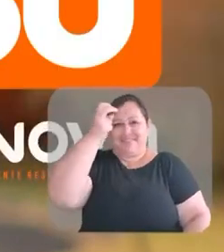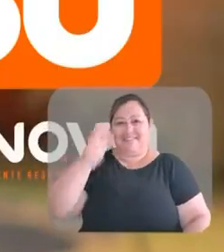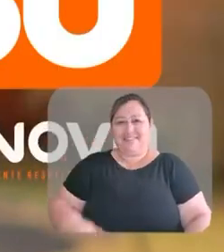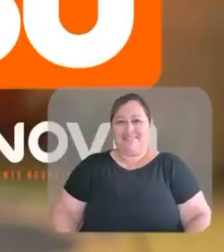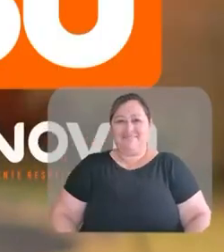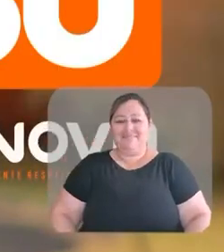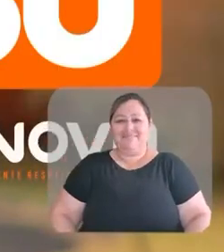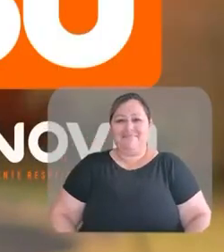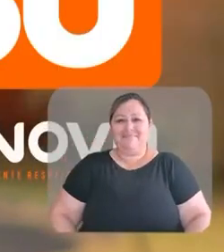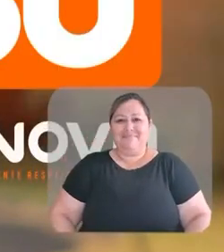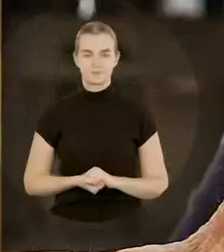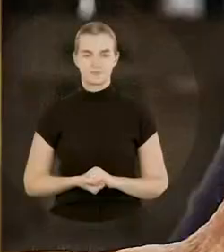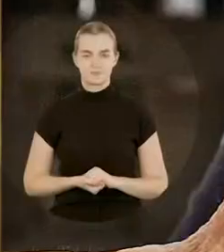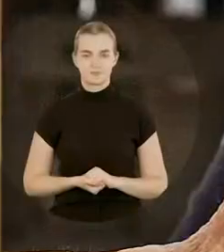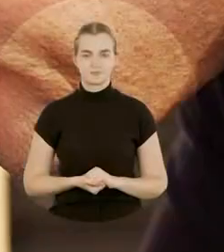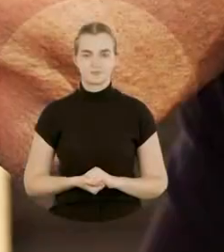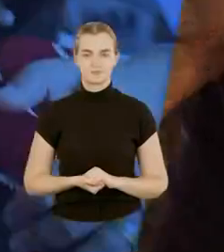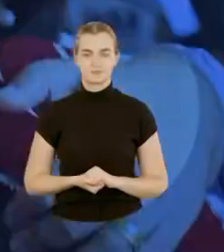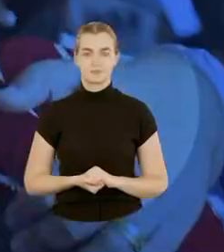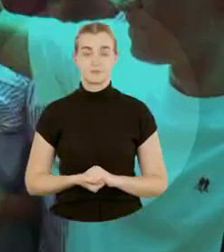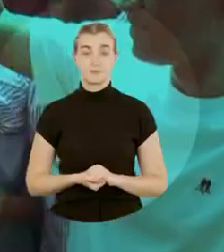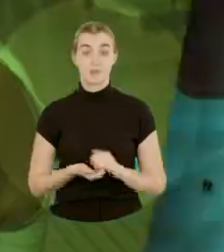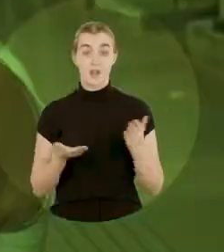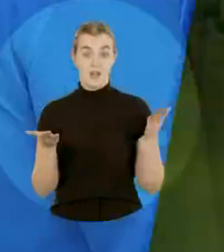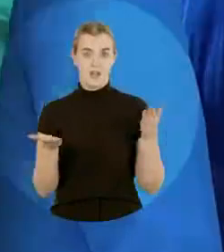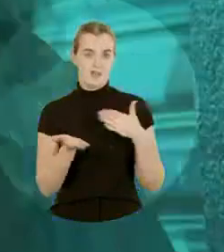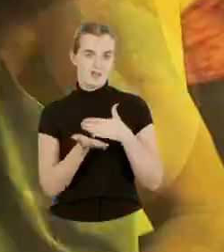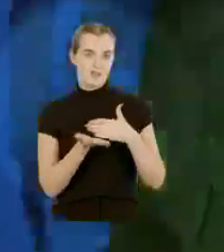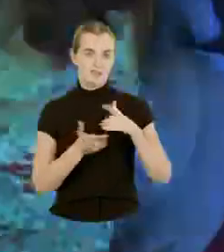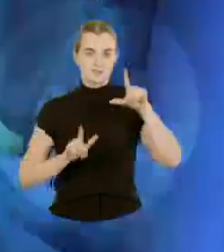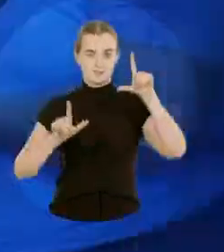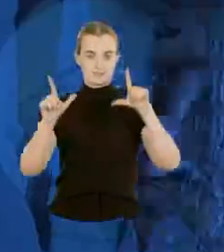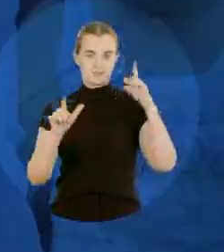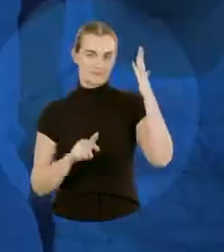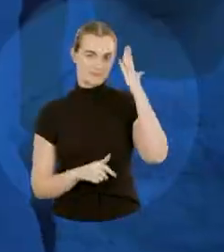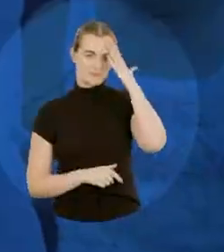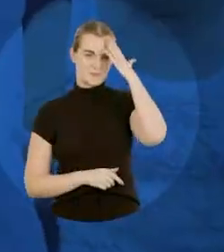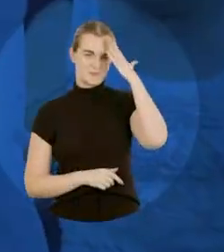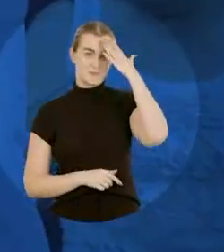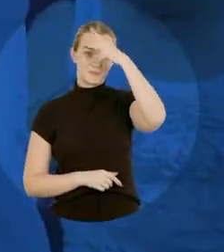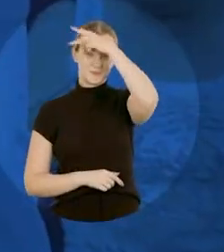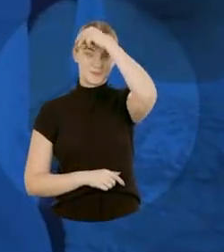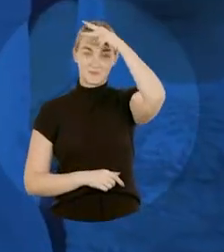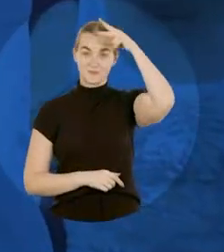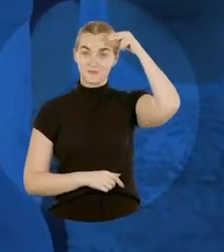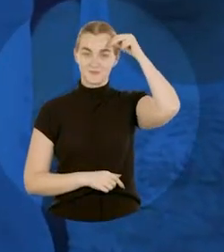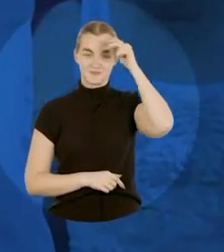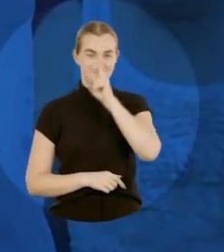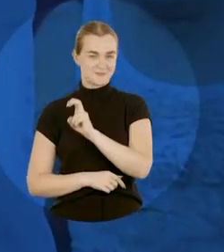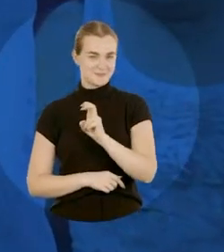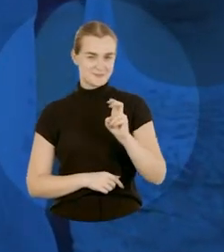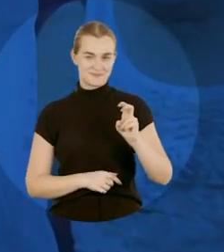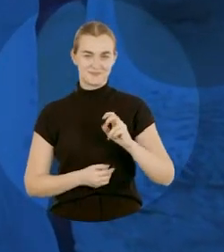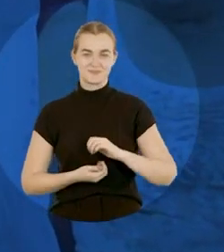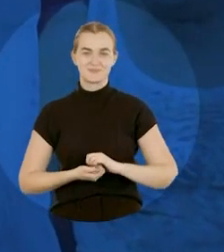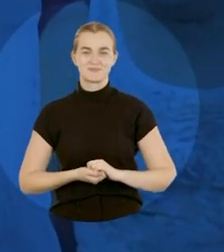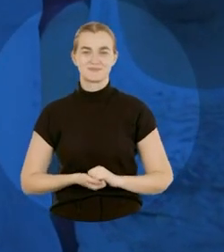Marco Aurélio 30, prefeito. Começa agora o programa Ricardo Silva Prefeito, 55.